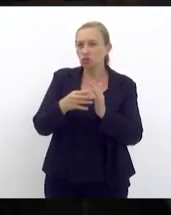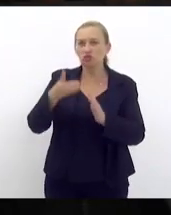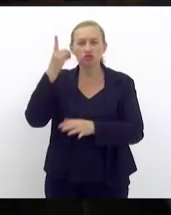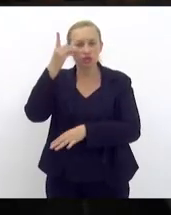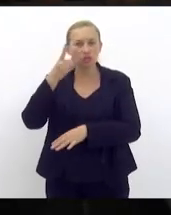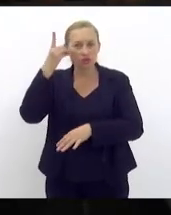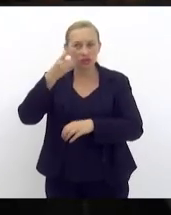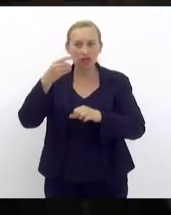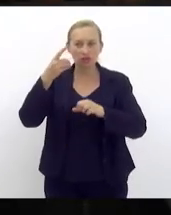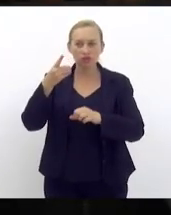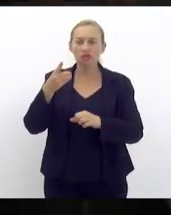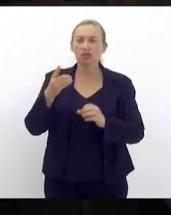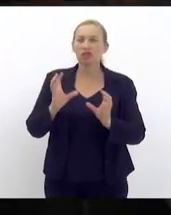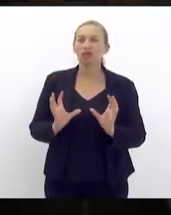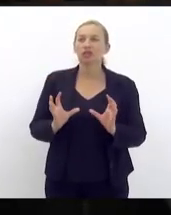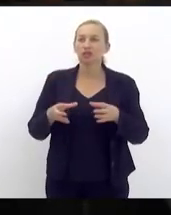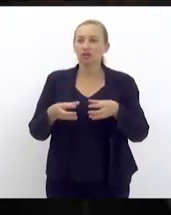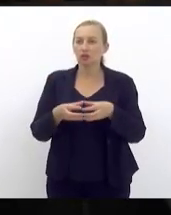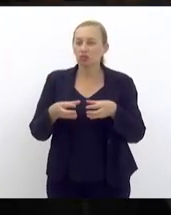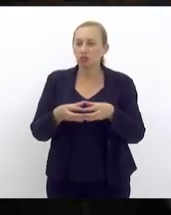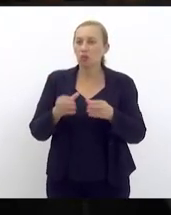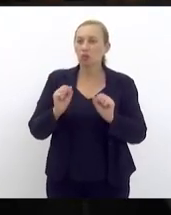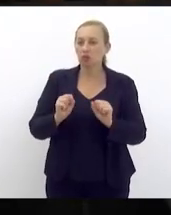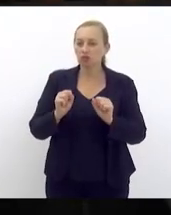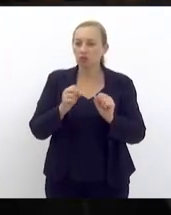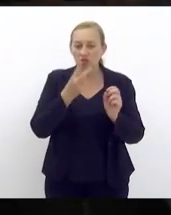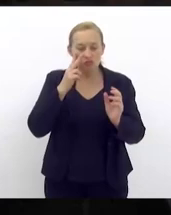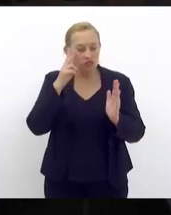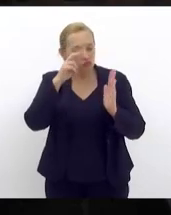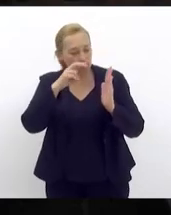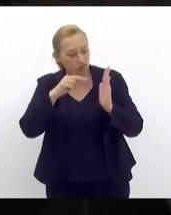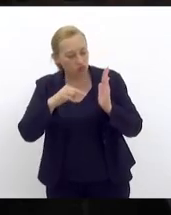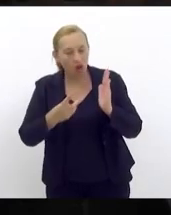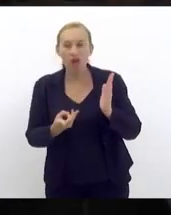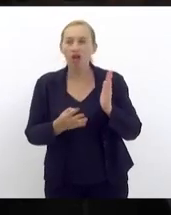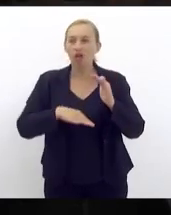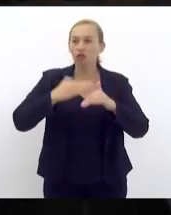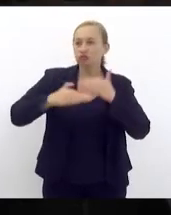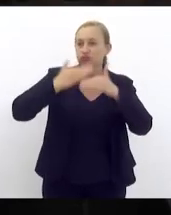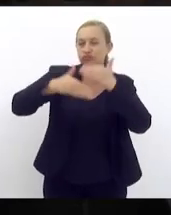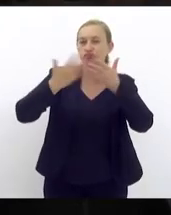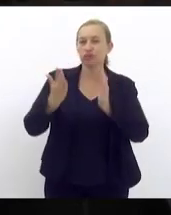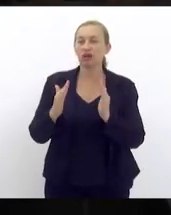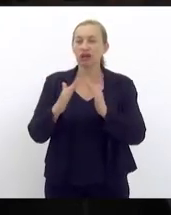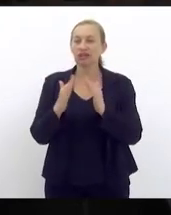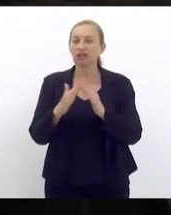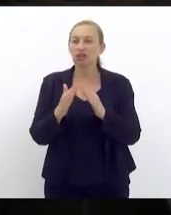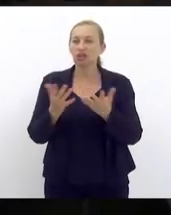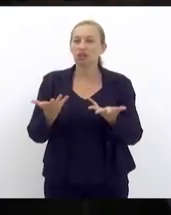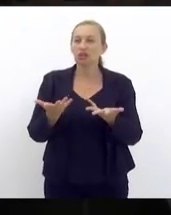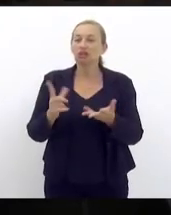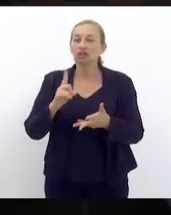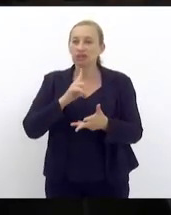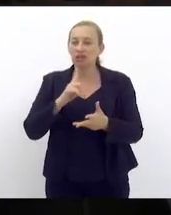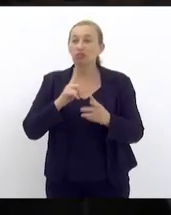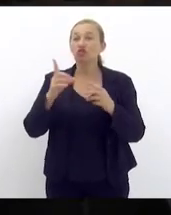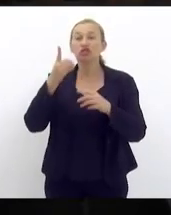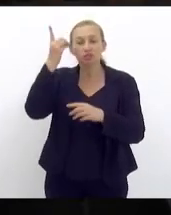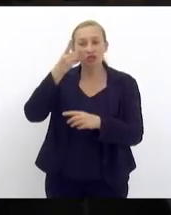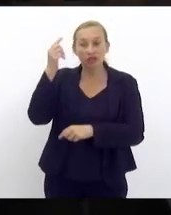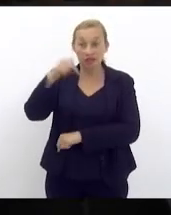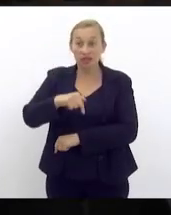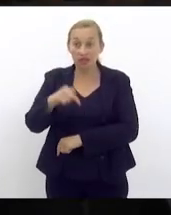comissão e a gente pode apreciar a evolução dessa casa e ver o quanto temos deputados aqui